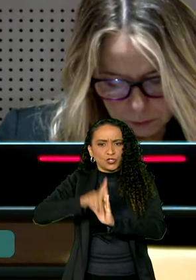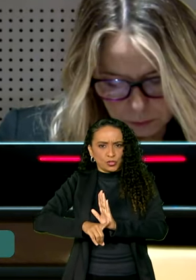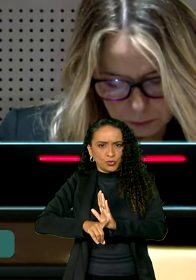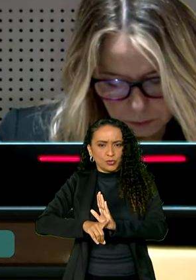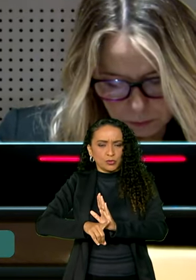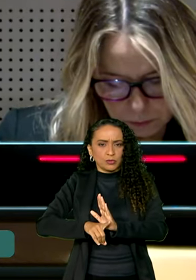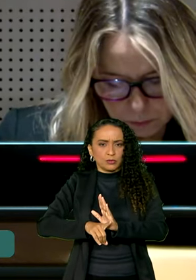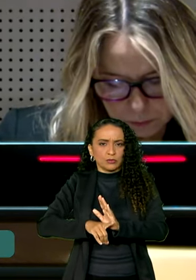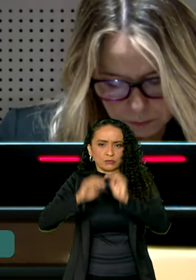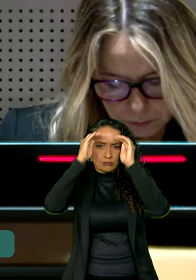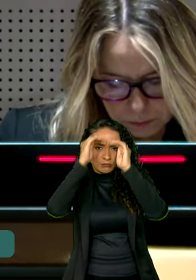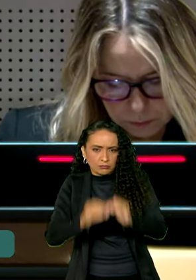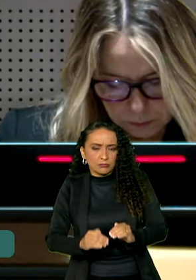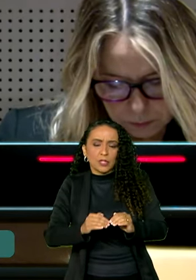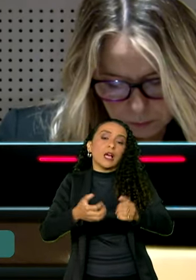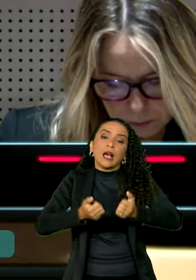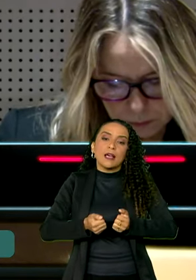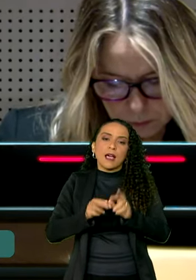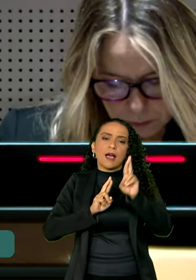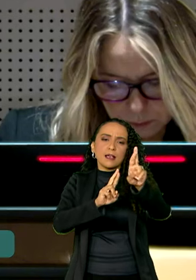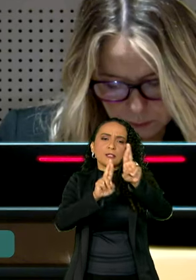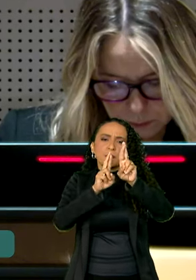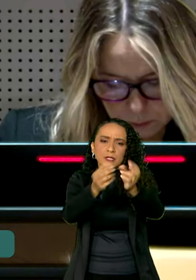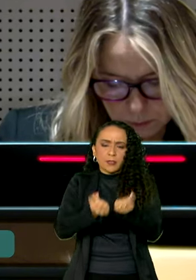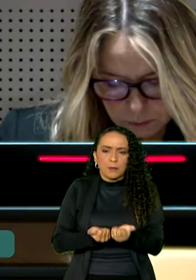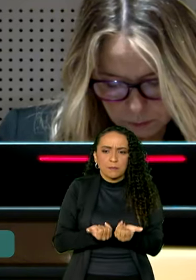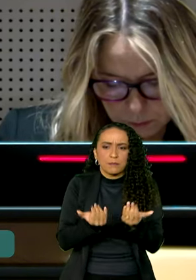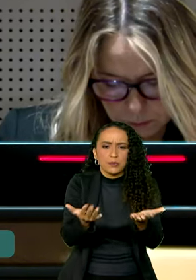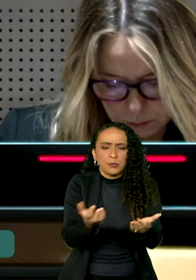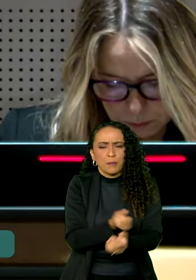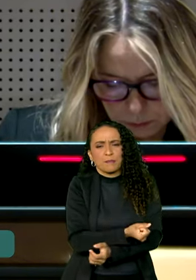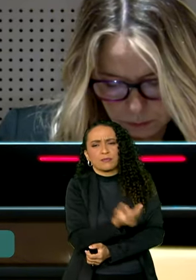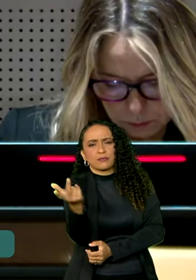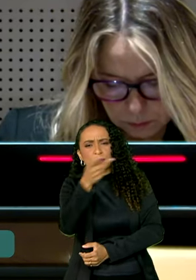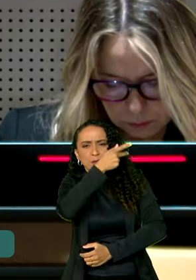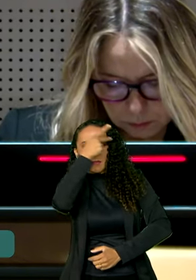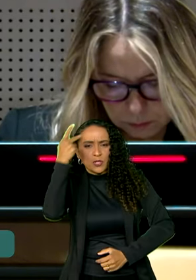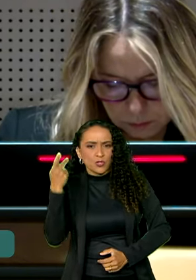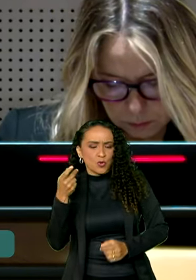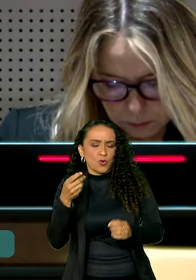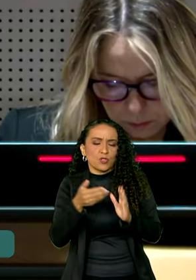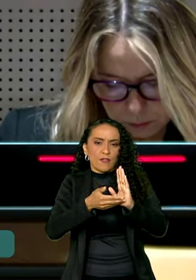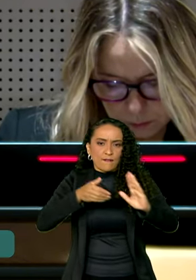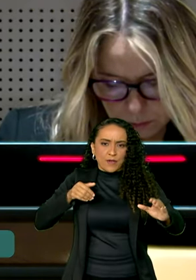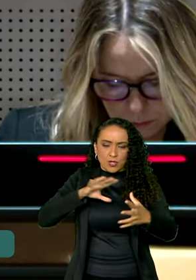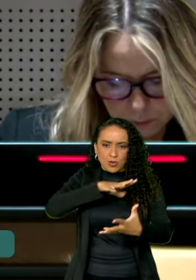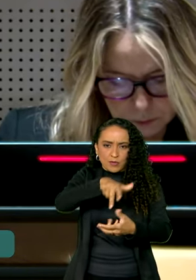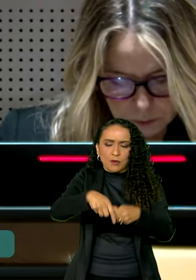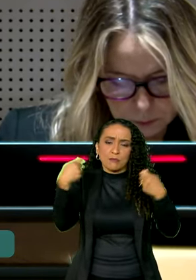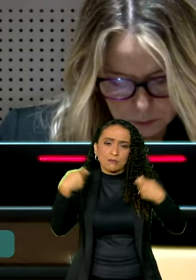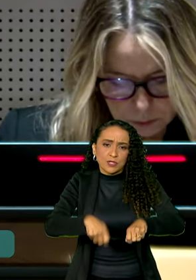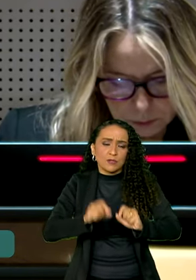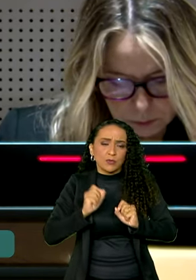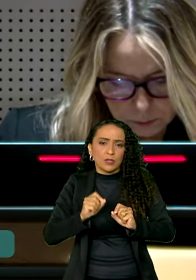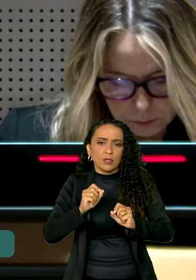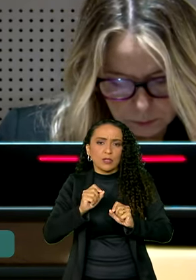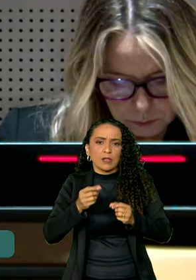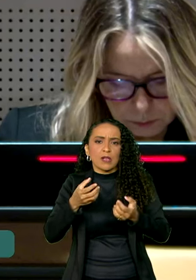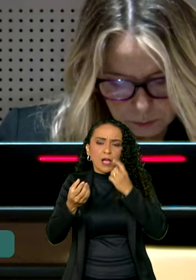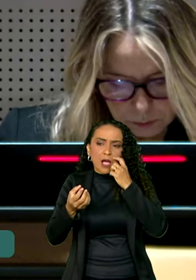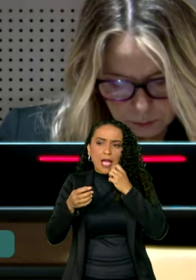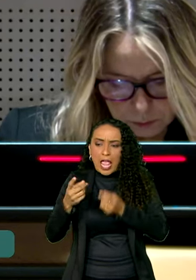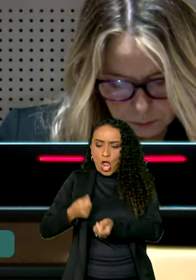Para devolver a esperança a milhões de deserdados da globalização, precisamos colocar a